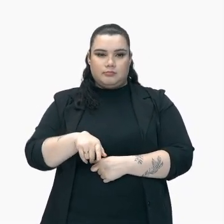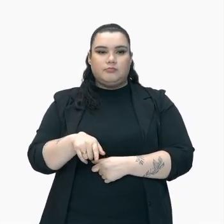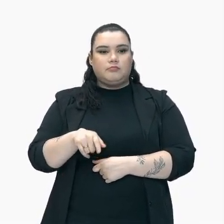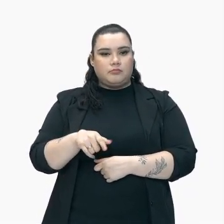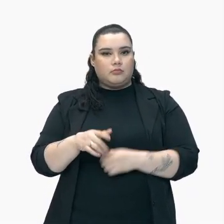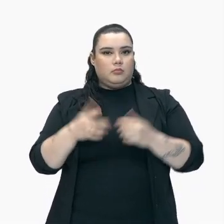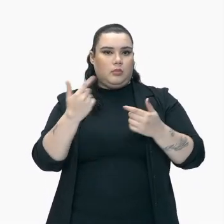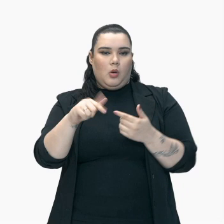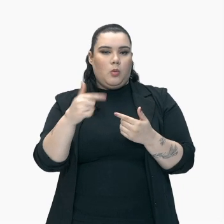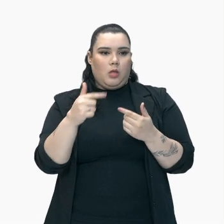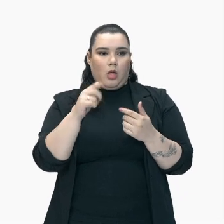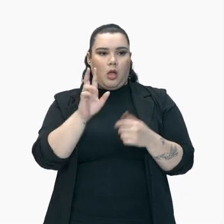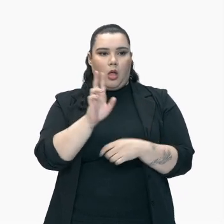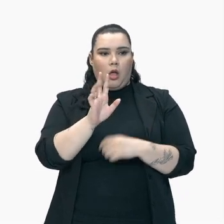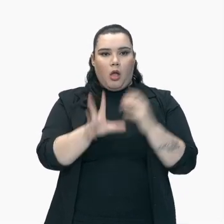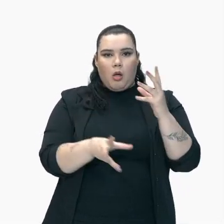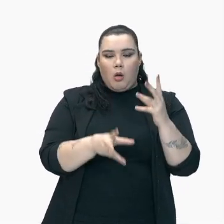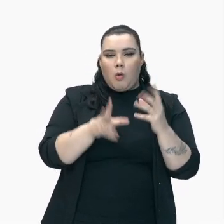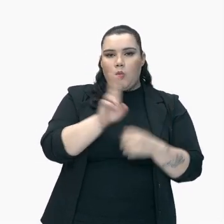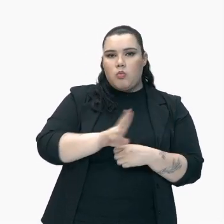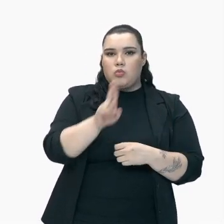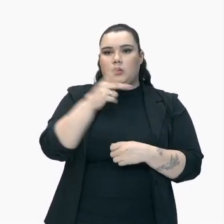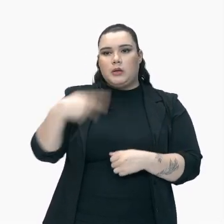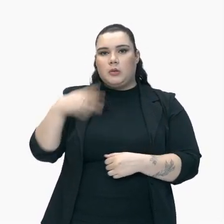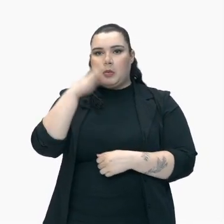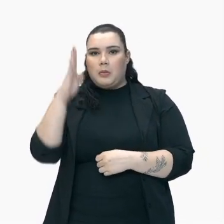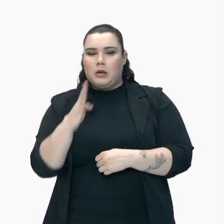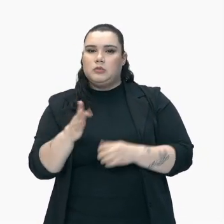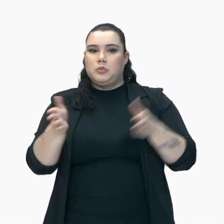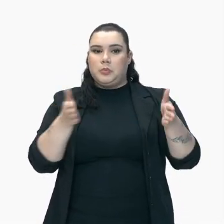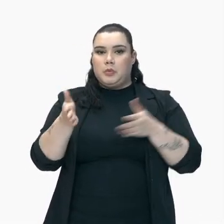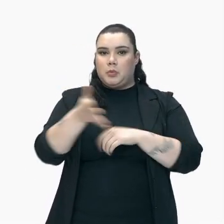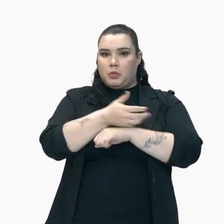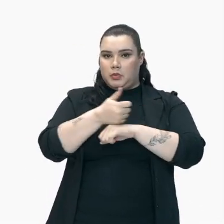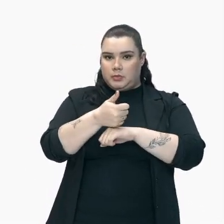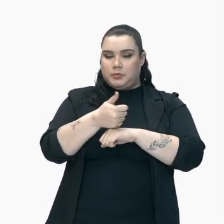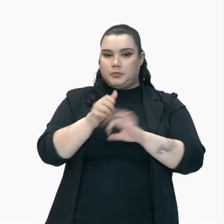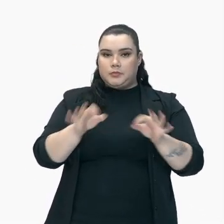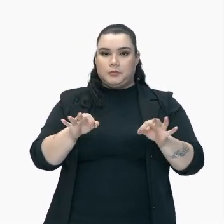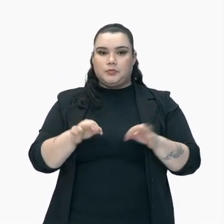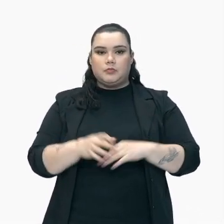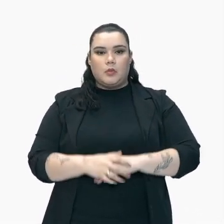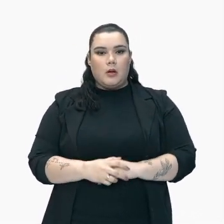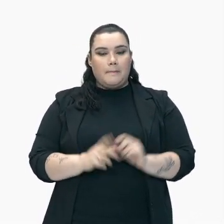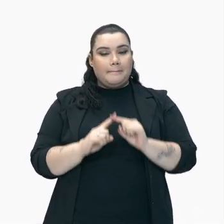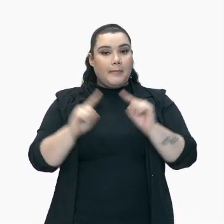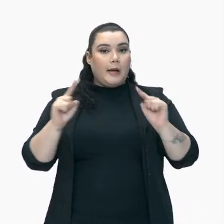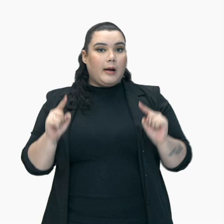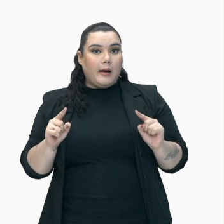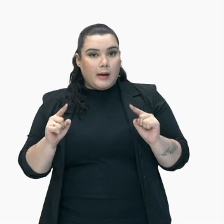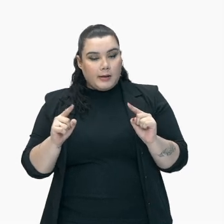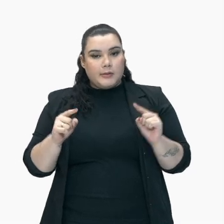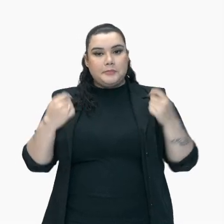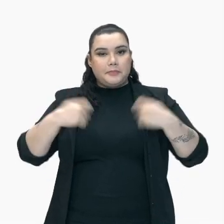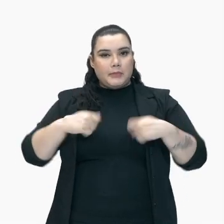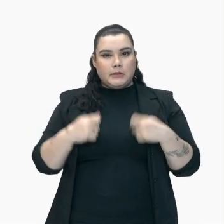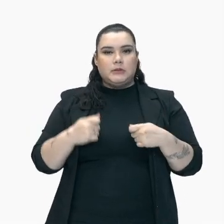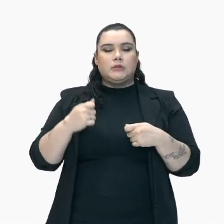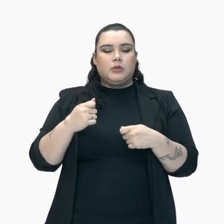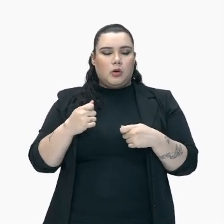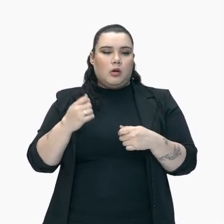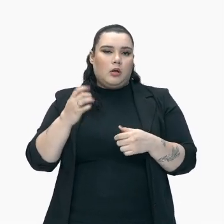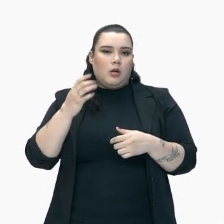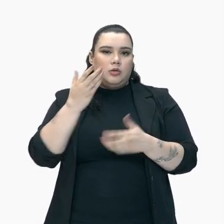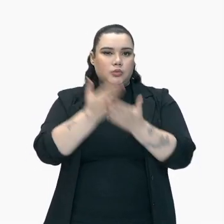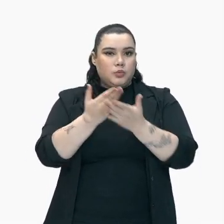não se aplica Ao Brasil colonial Mas como a gente Tá buscando nesse momento Ser o mais didático